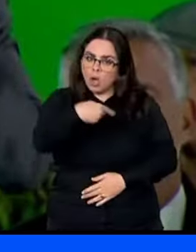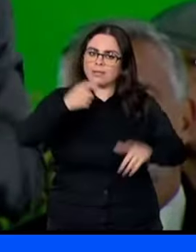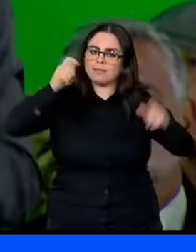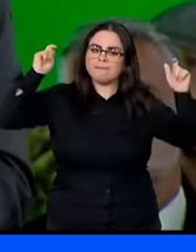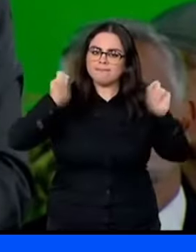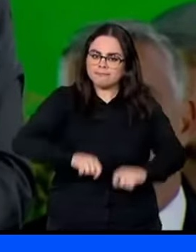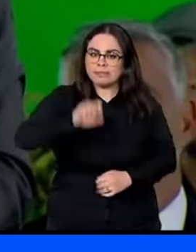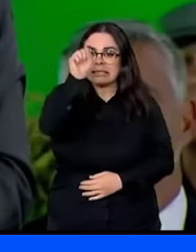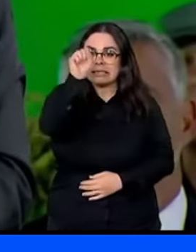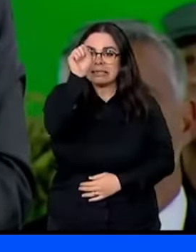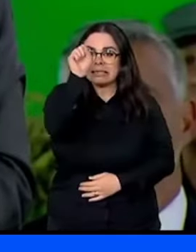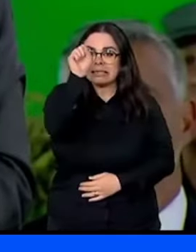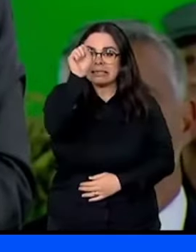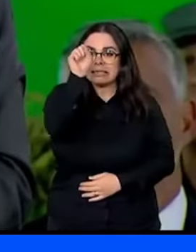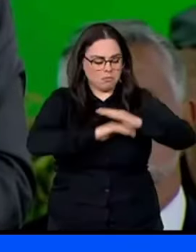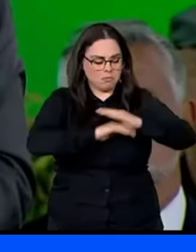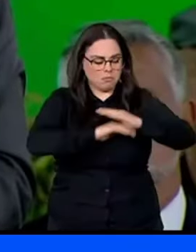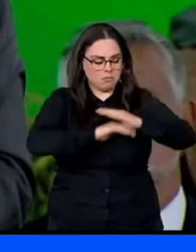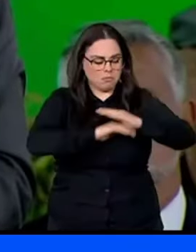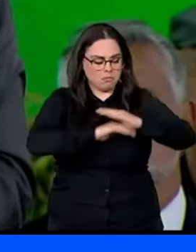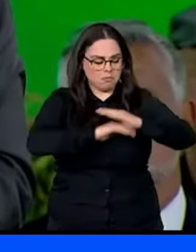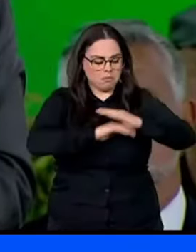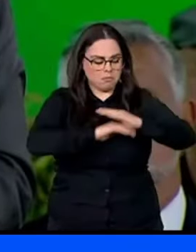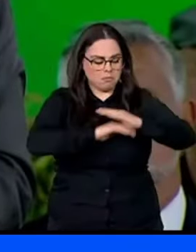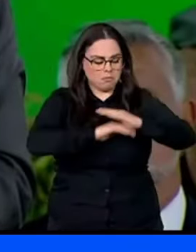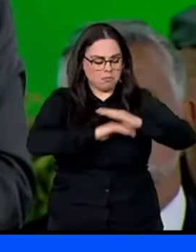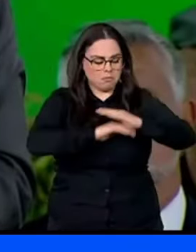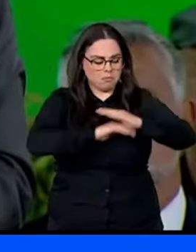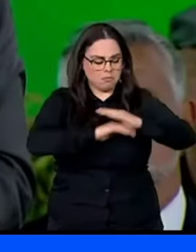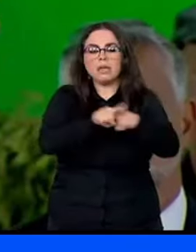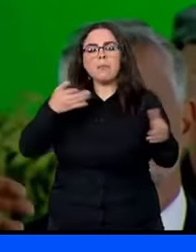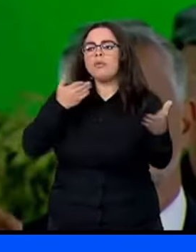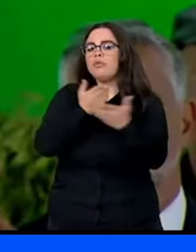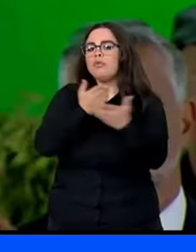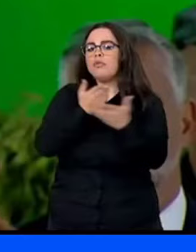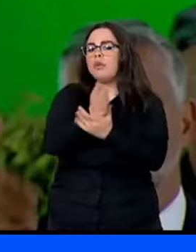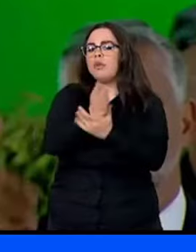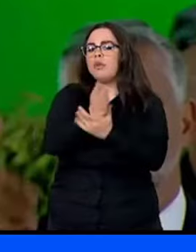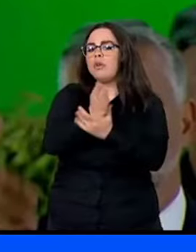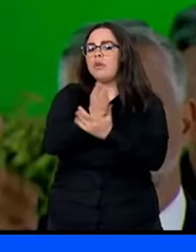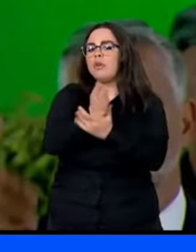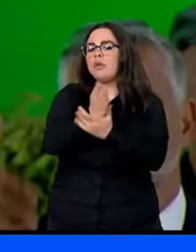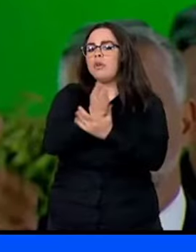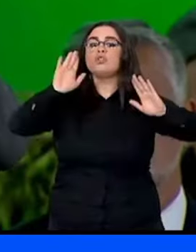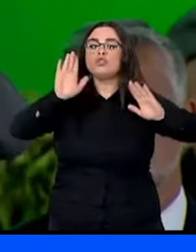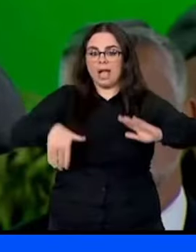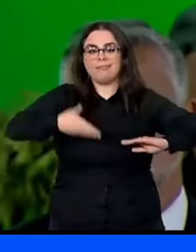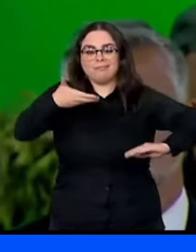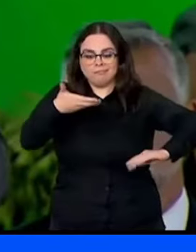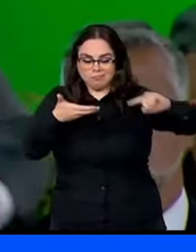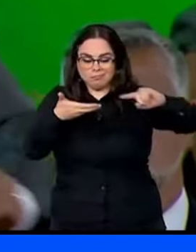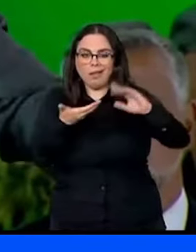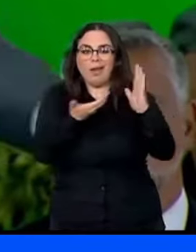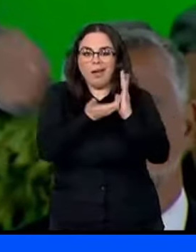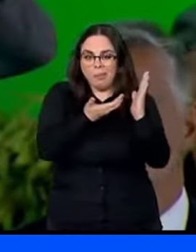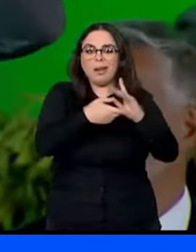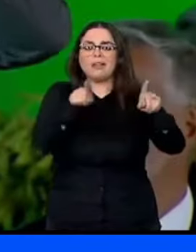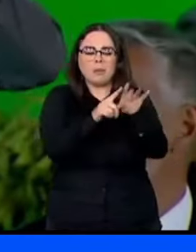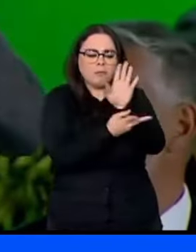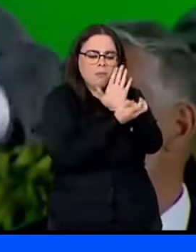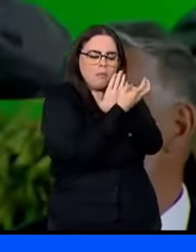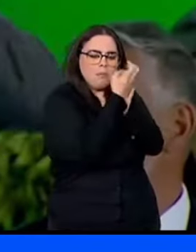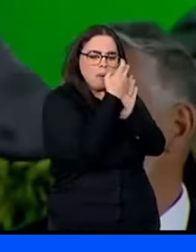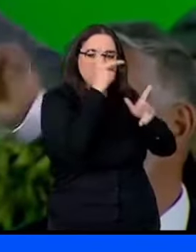podemos construir esse país E está aprovado que o Congresso Nacional já aprovou na Câmara Uma política tributária